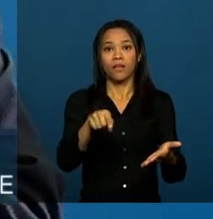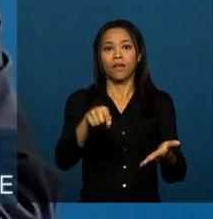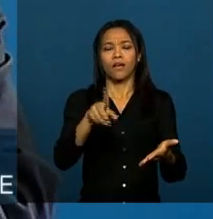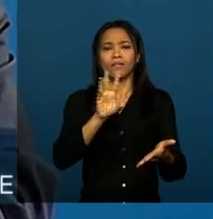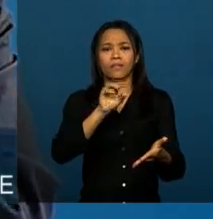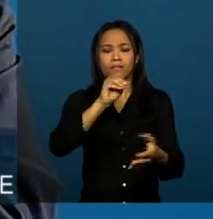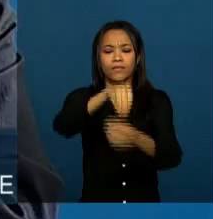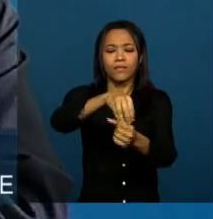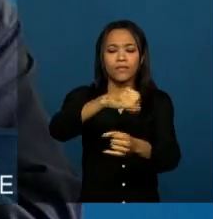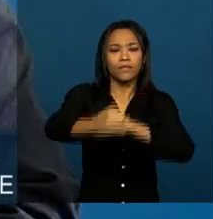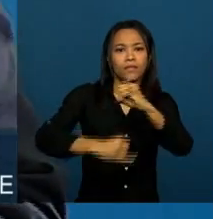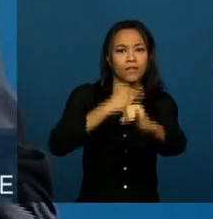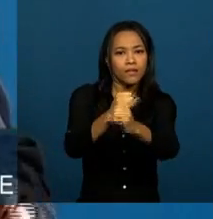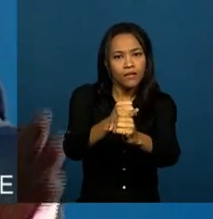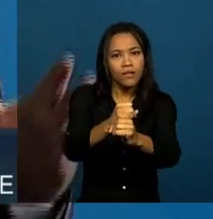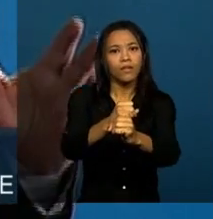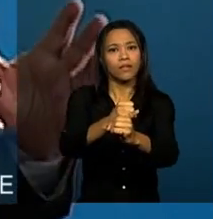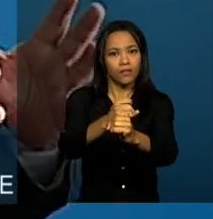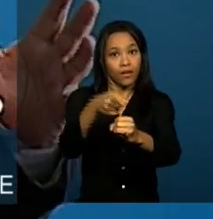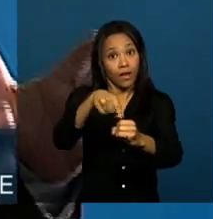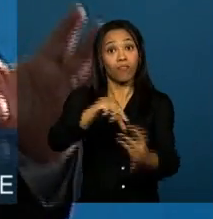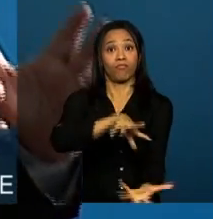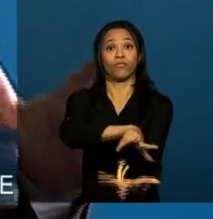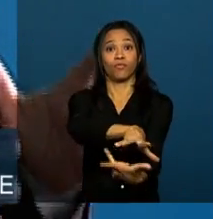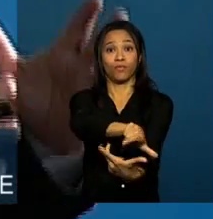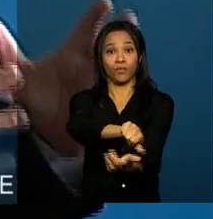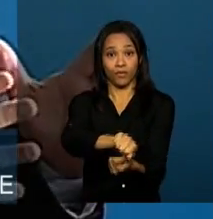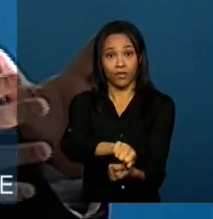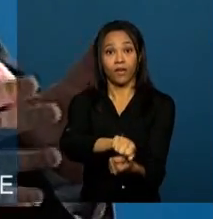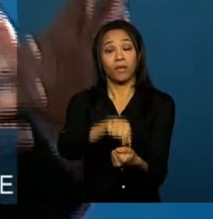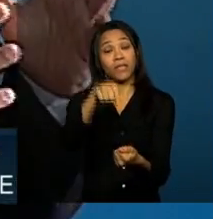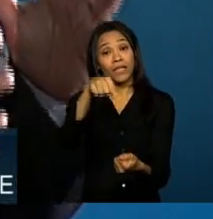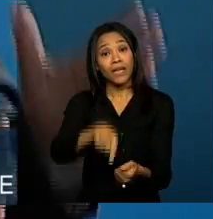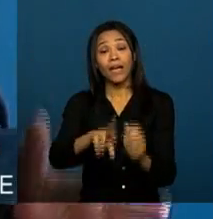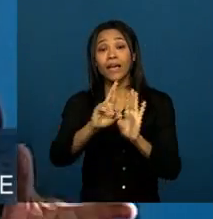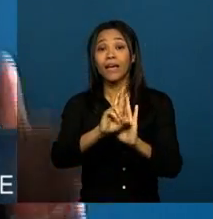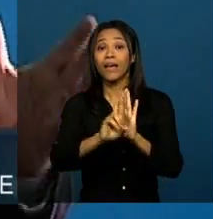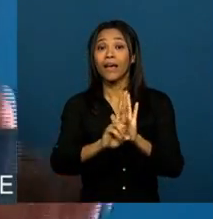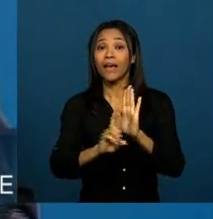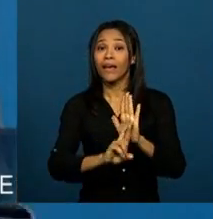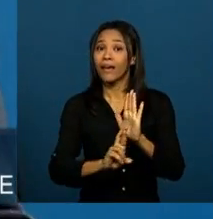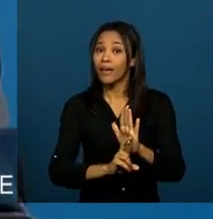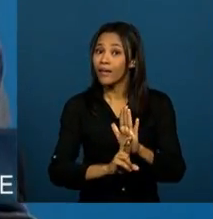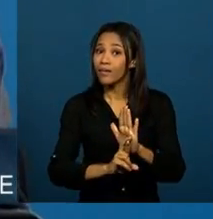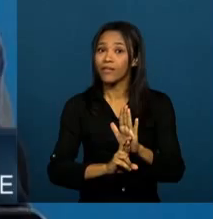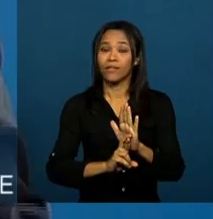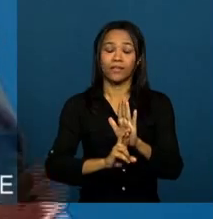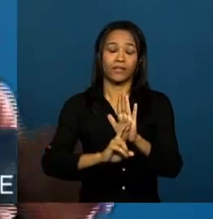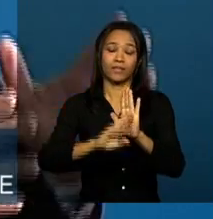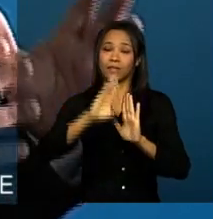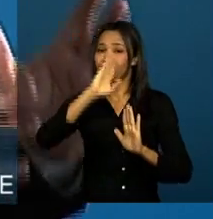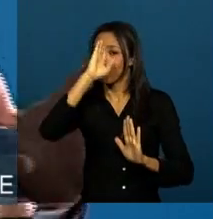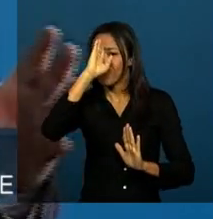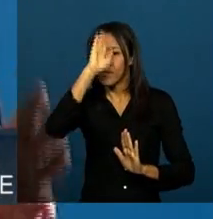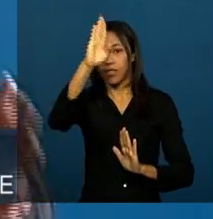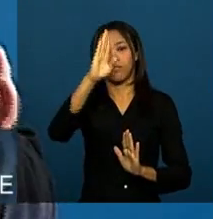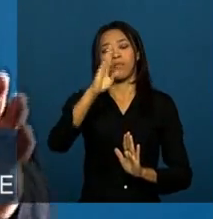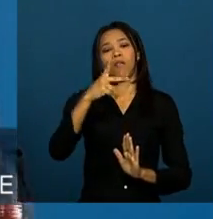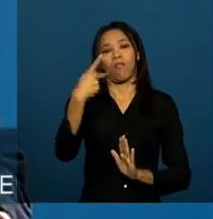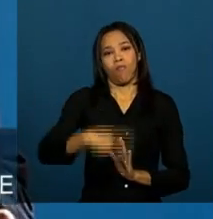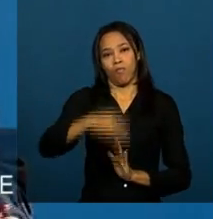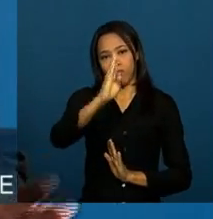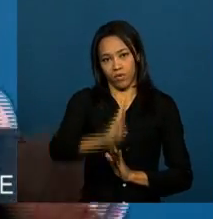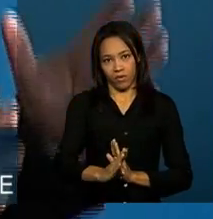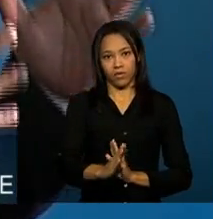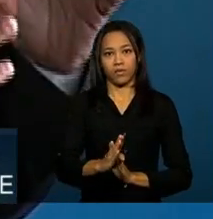social, da rede mundial, aquilo que são os princípios constitucionais da sociedade brasileira. O marco civil nada